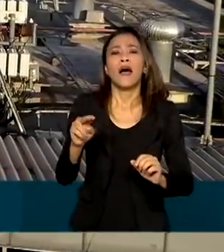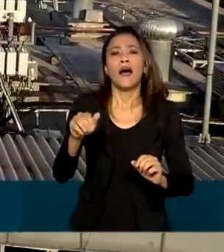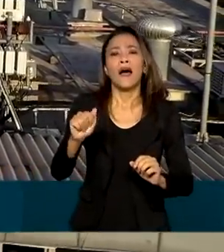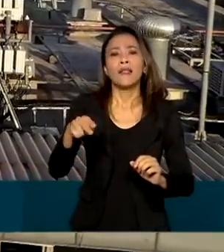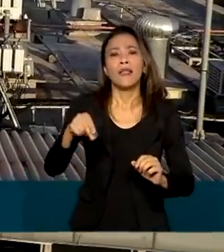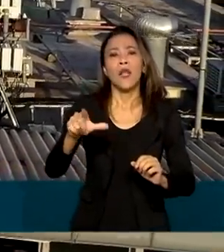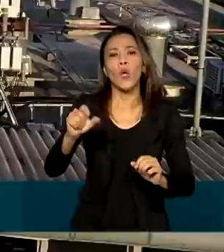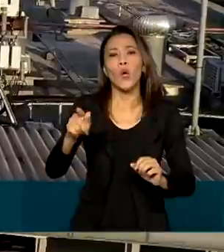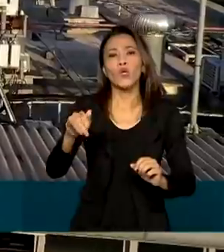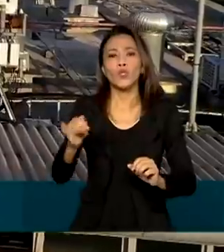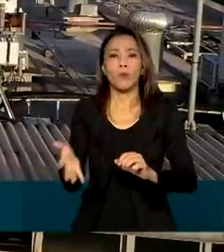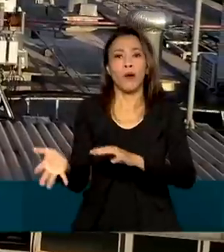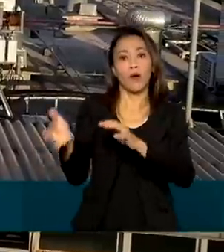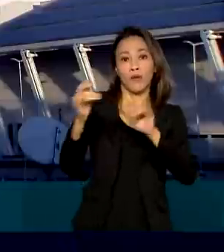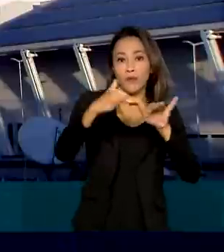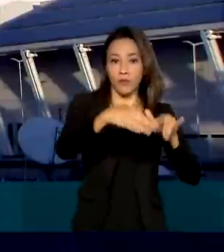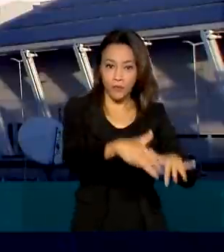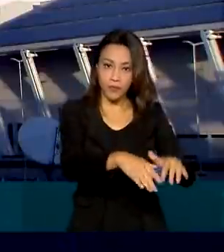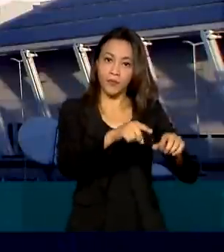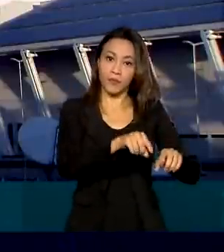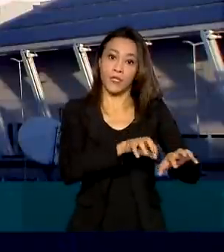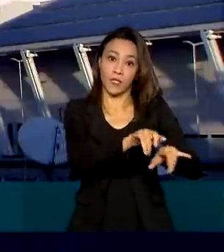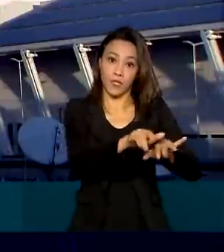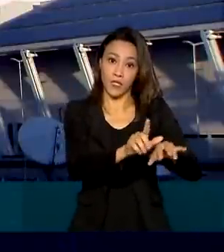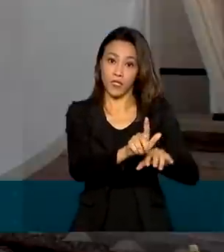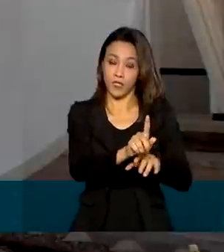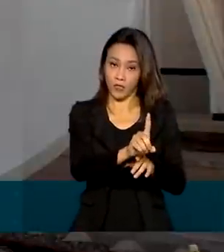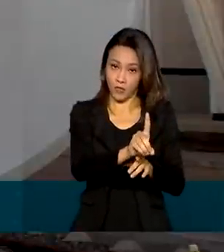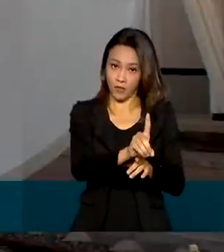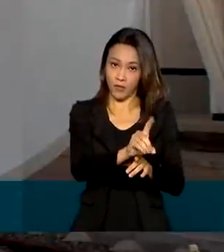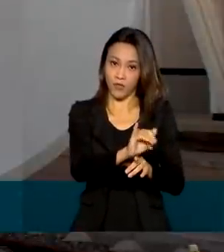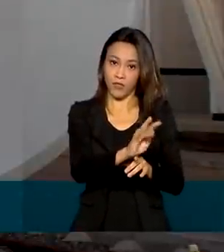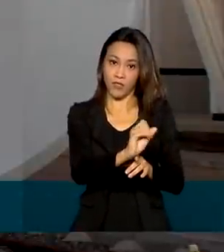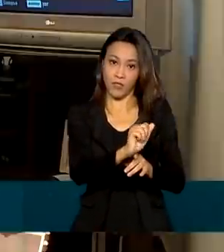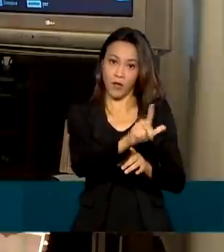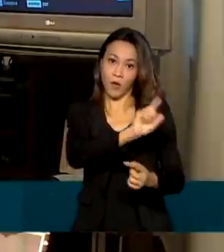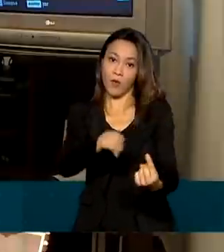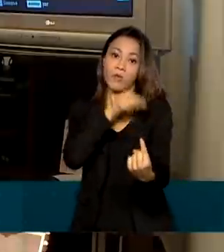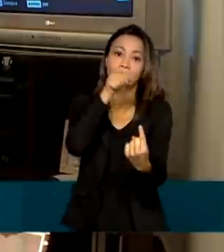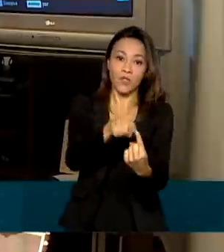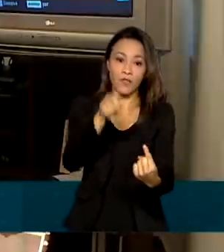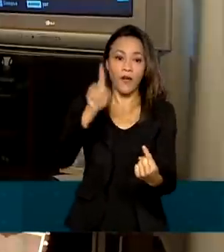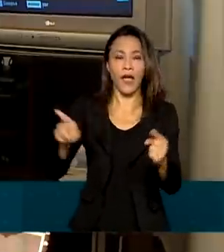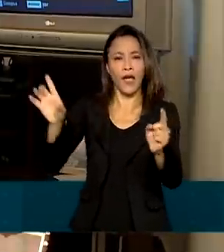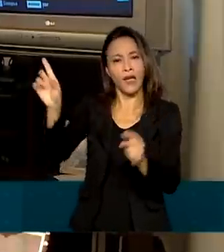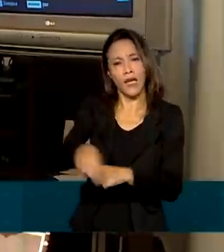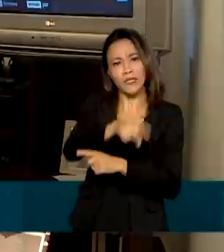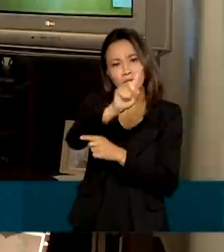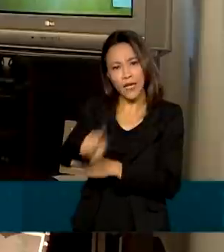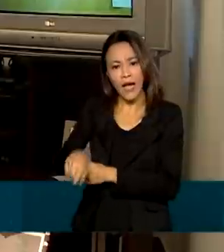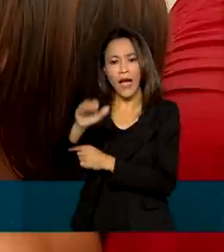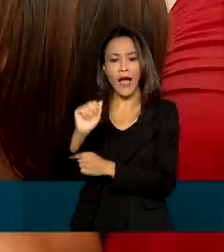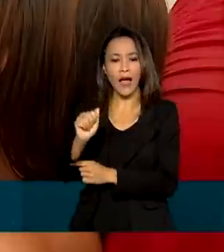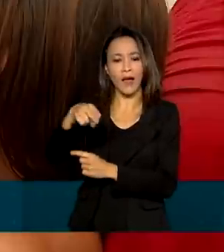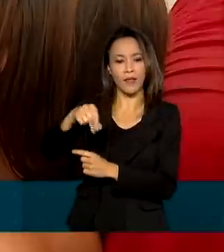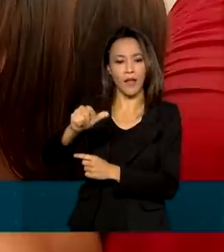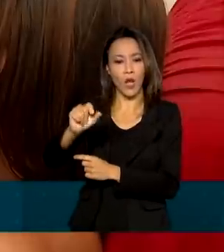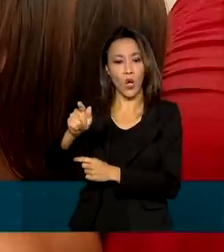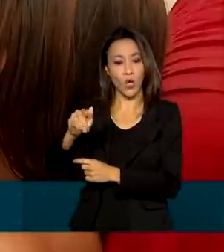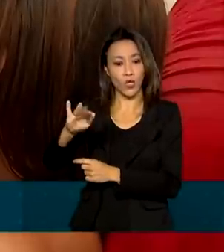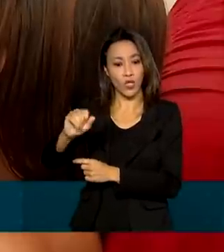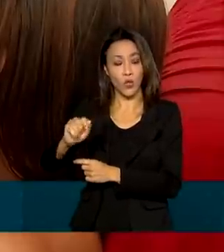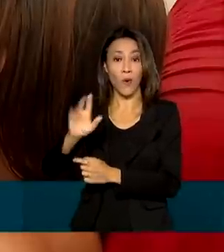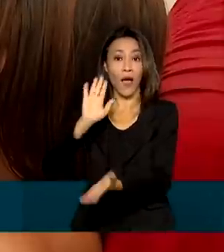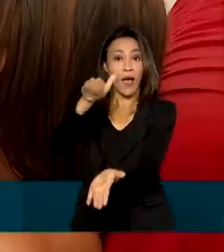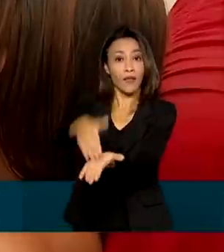mais de 1.600 municípios e a meta, segundo o governo, é encerrar as transmissões analógicas até dezembro